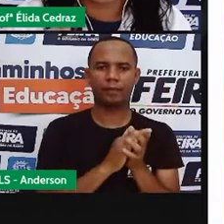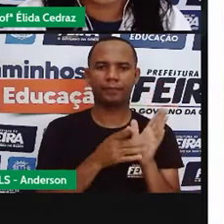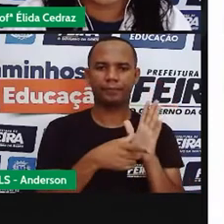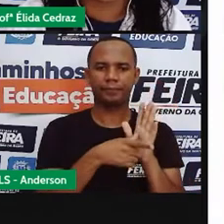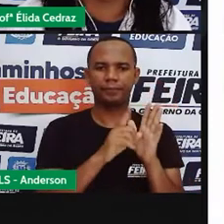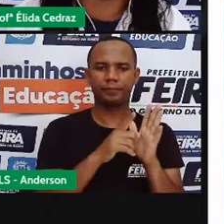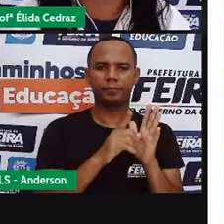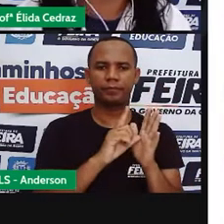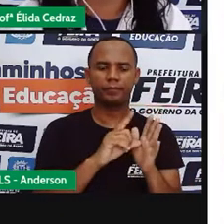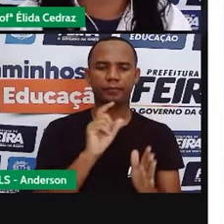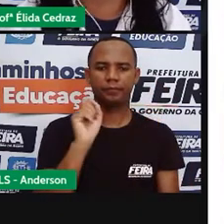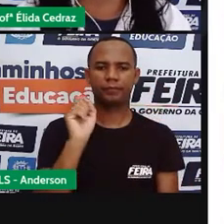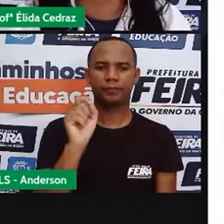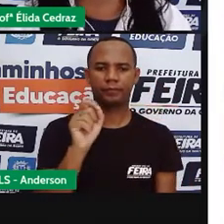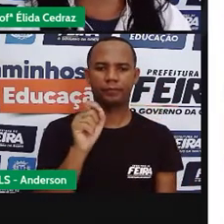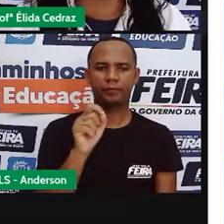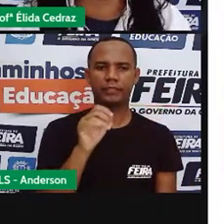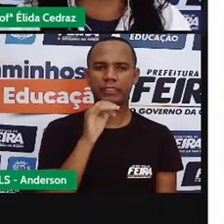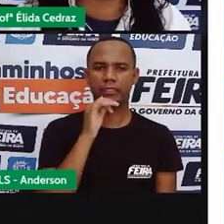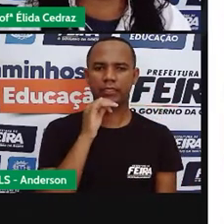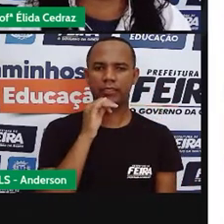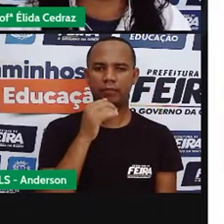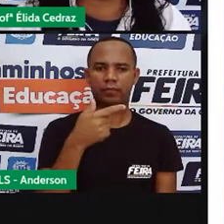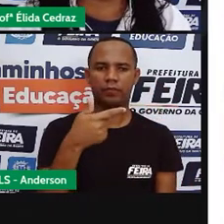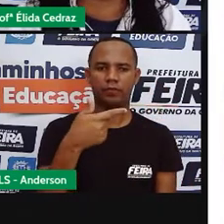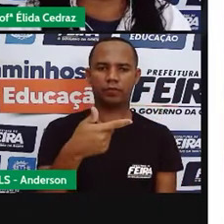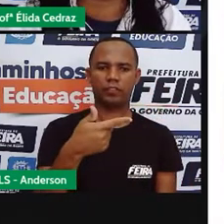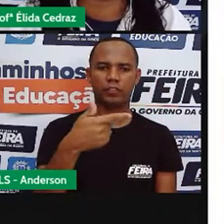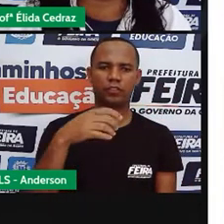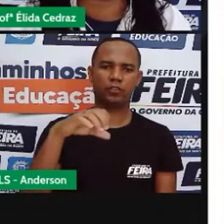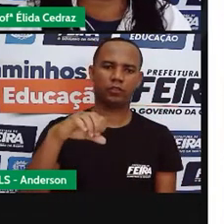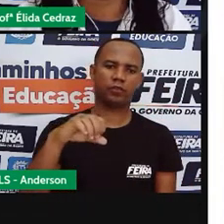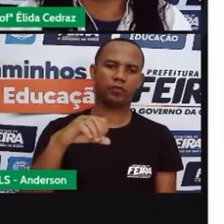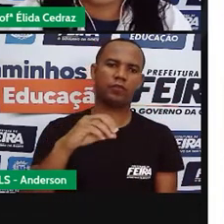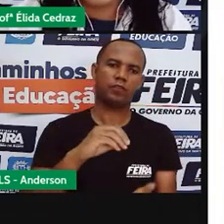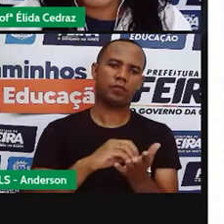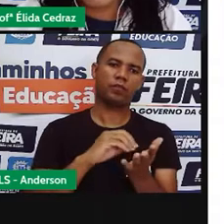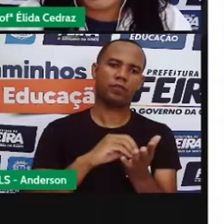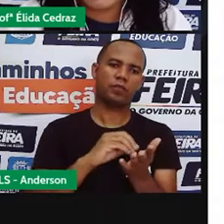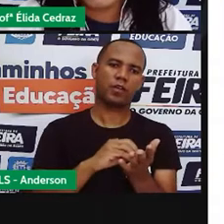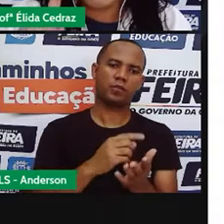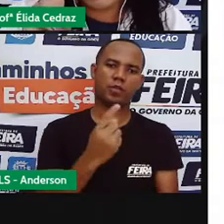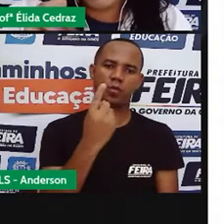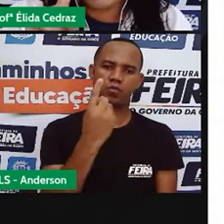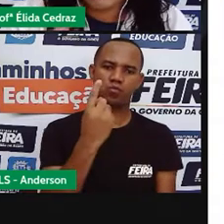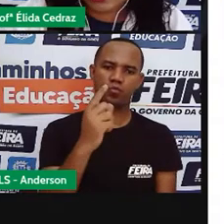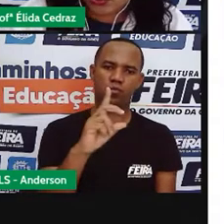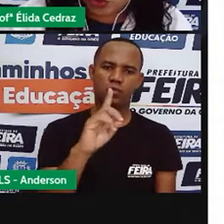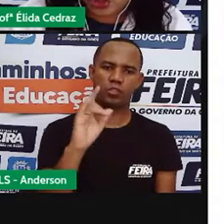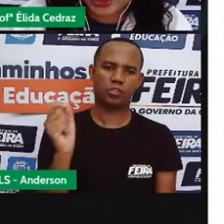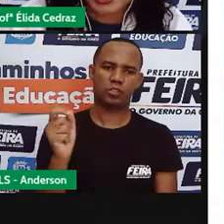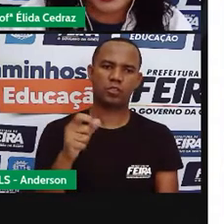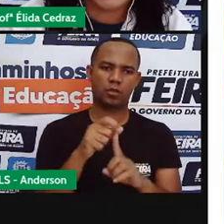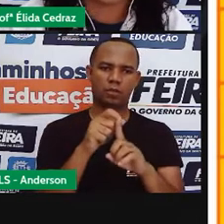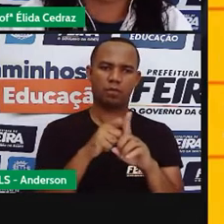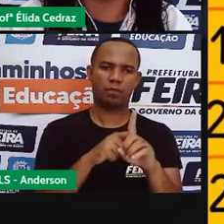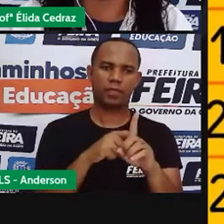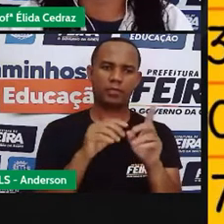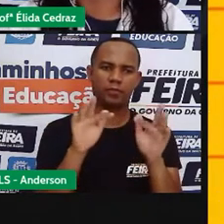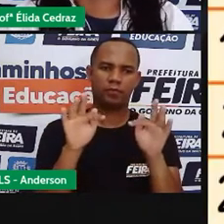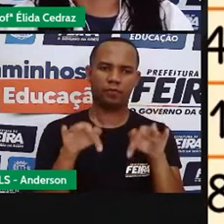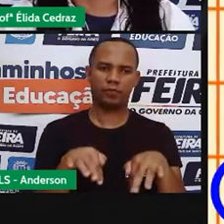seu calendário, falta quantos dias por mês terminar? Isso mesmo, um dia!